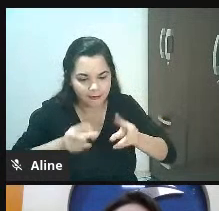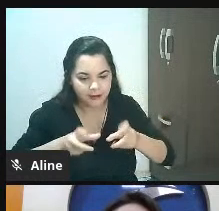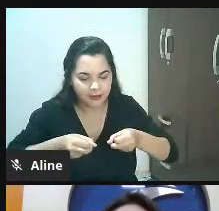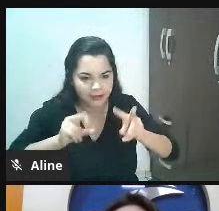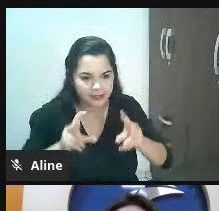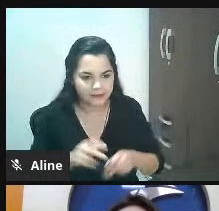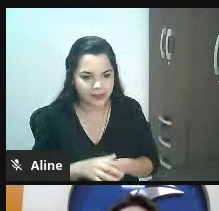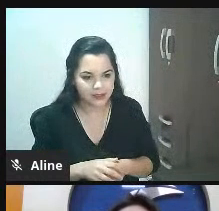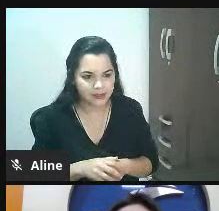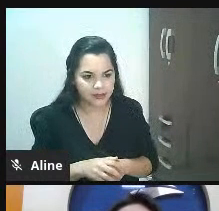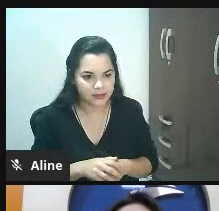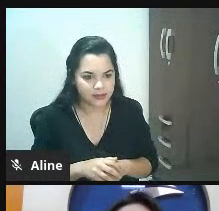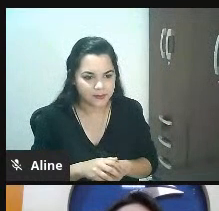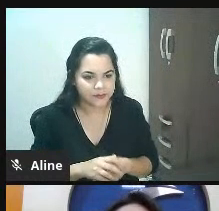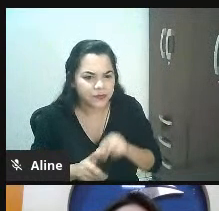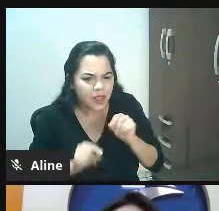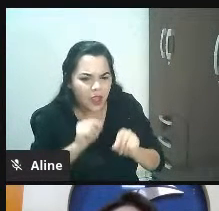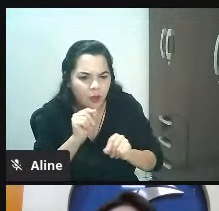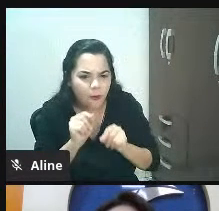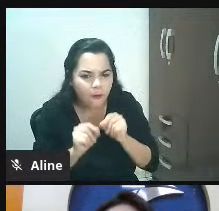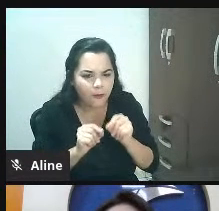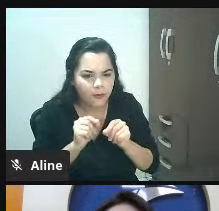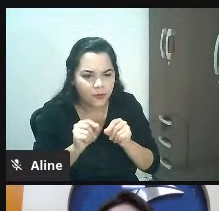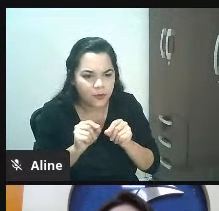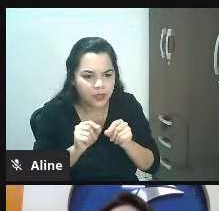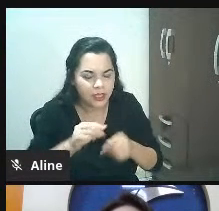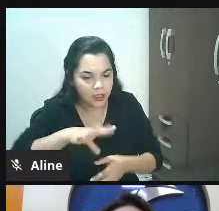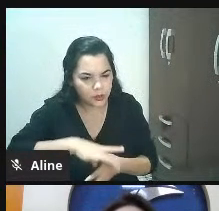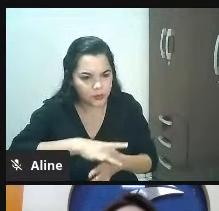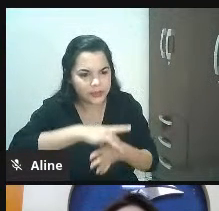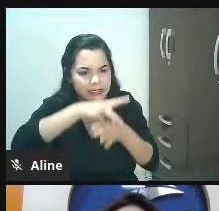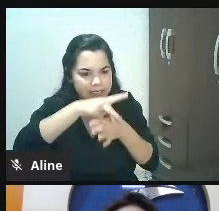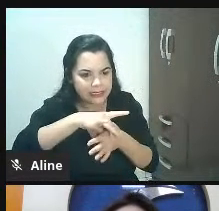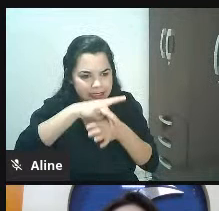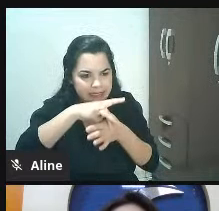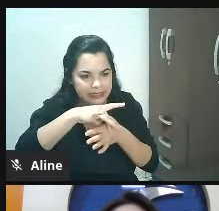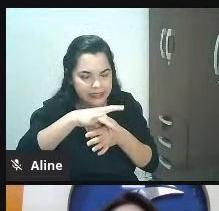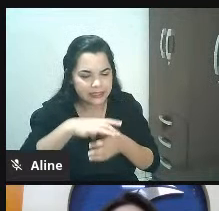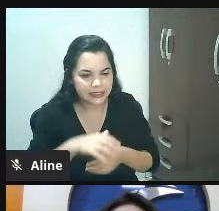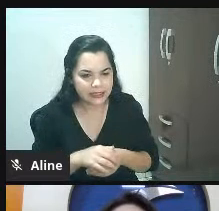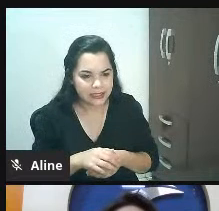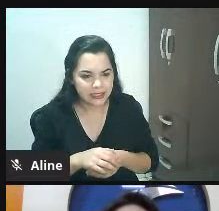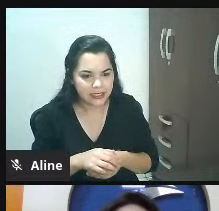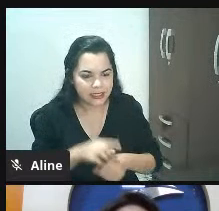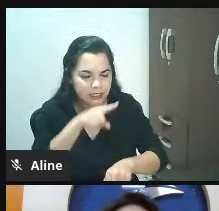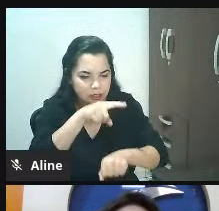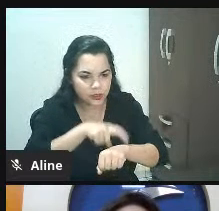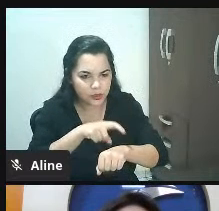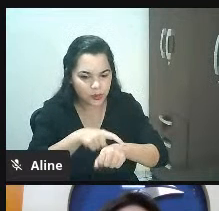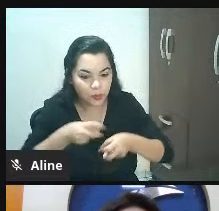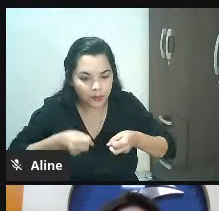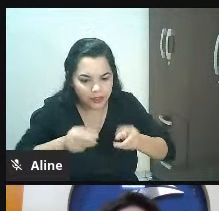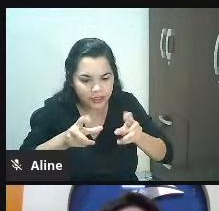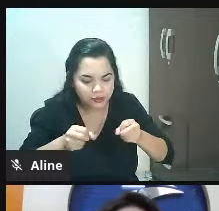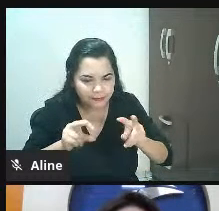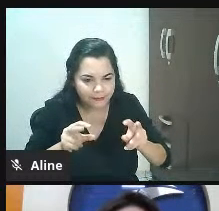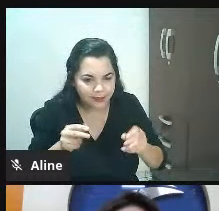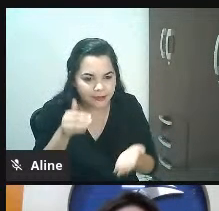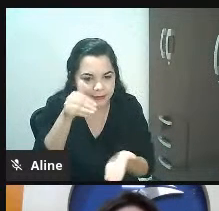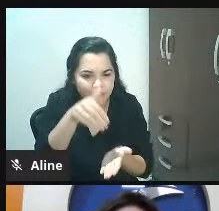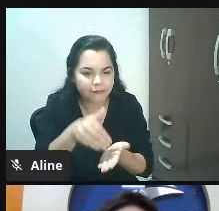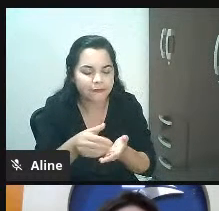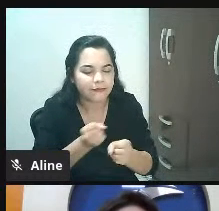William, o que se espera dos líderes e liderados em um momento crucial para as vendas, como a chegada do final do ano?